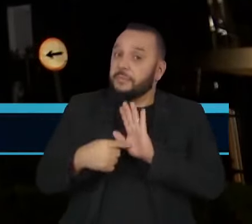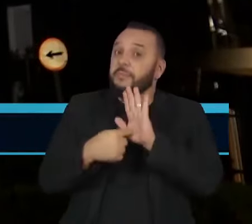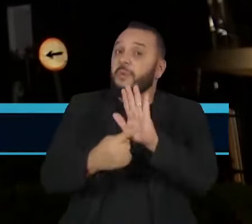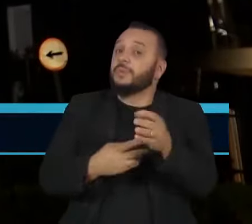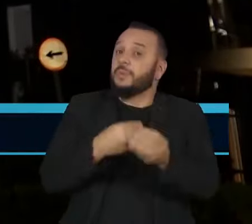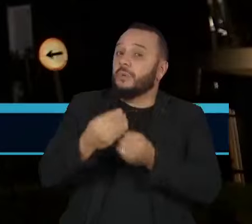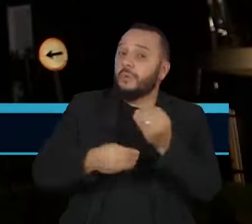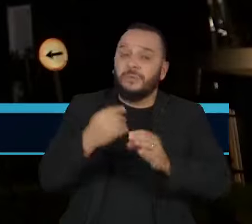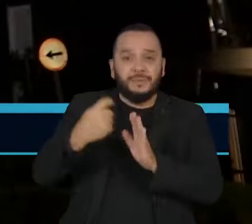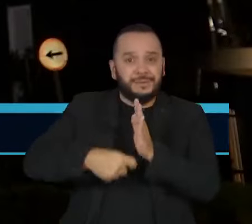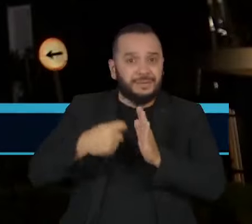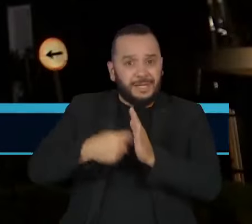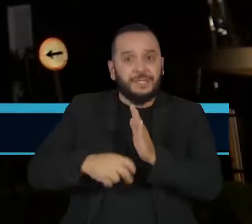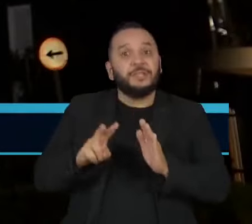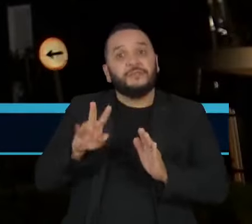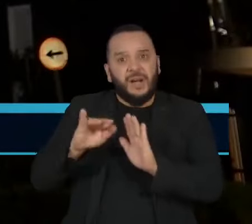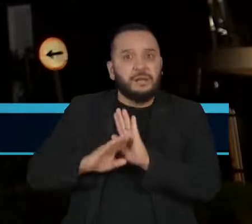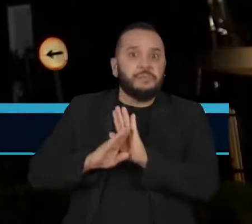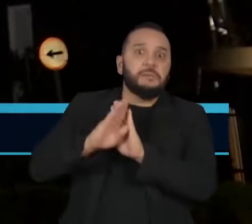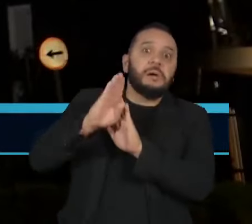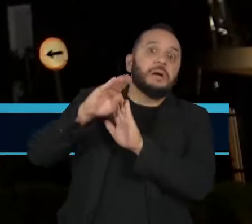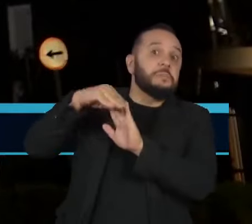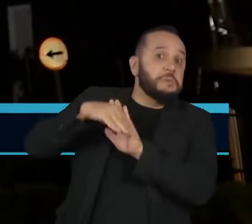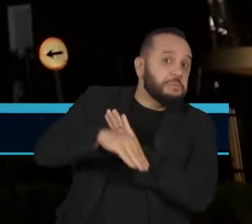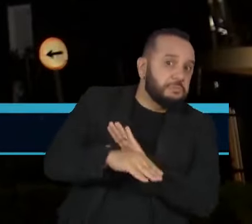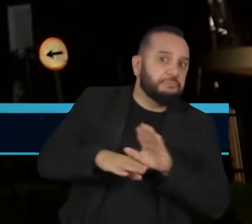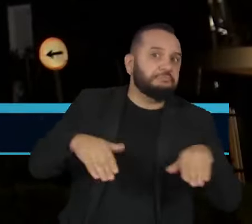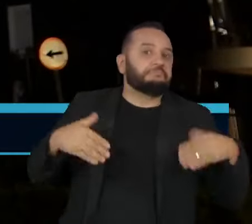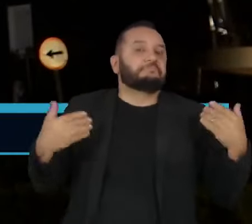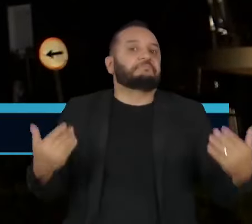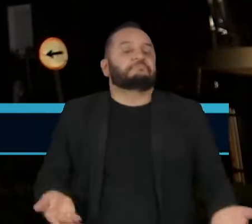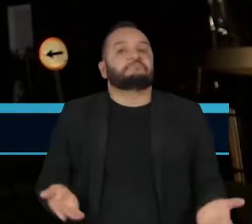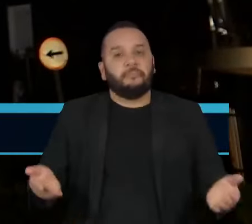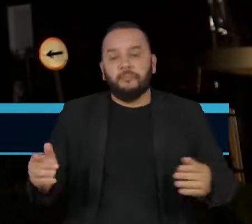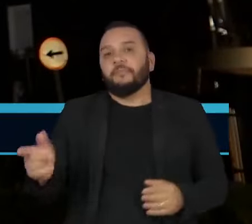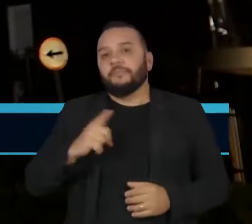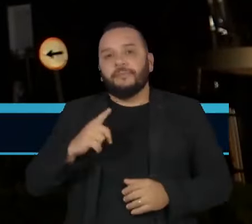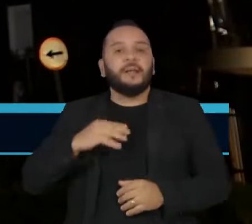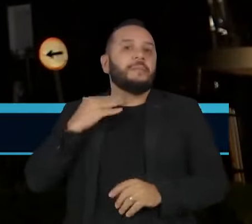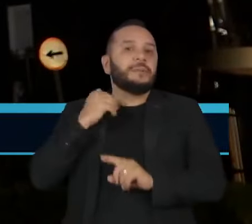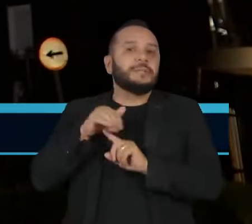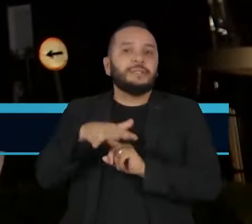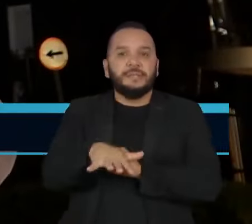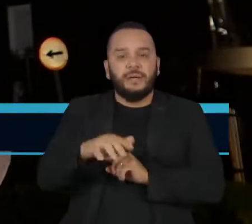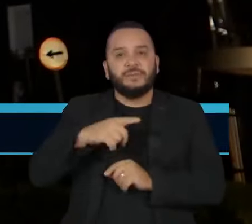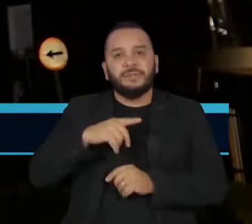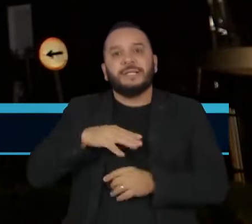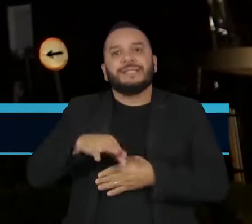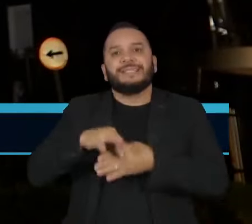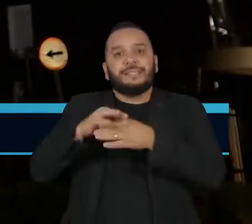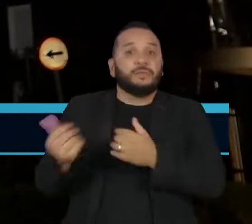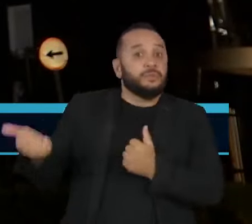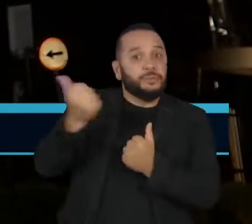rumo que a taxa deve ter nos próximos meses, às vésperas da troca de comando do BC no Brasil e da eleição presidencial nos Estados